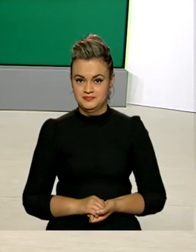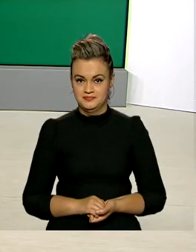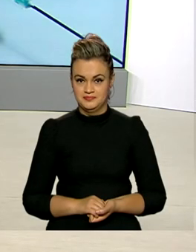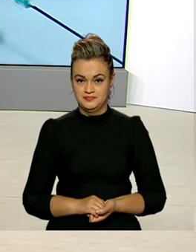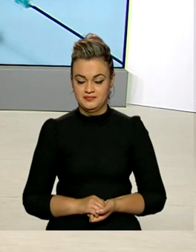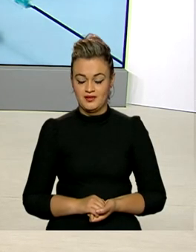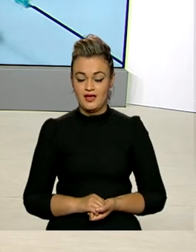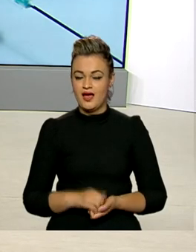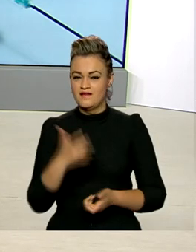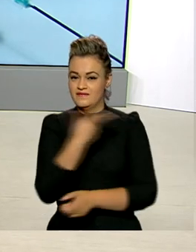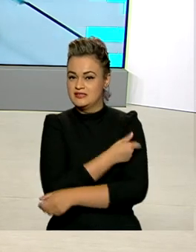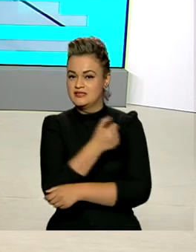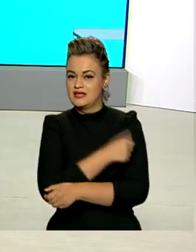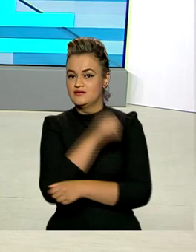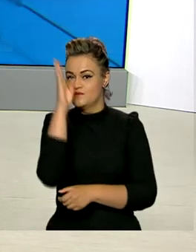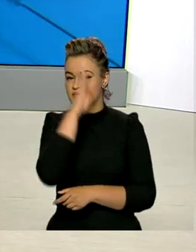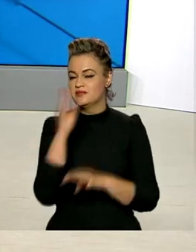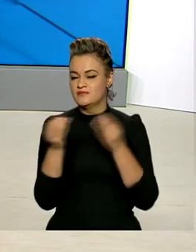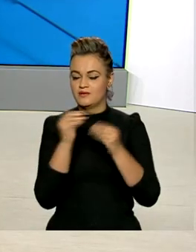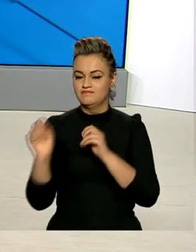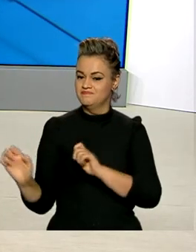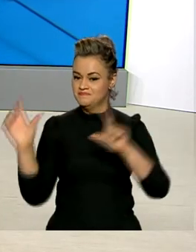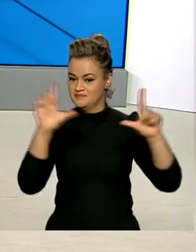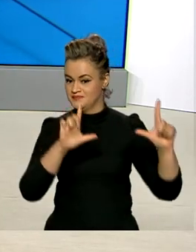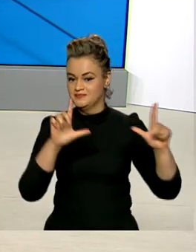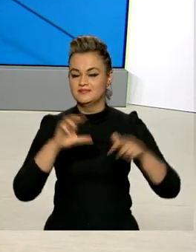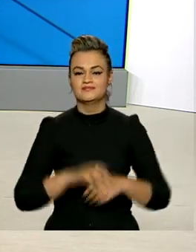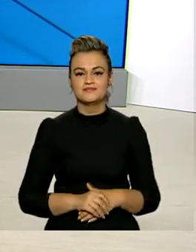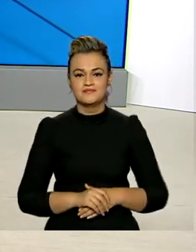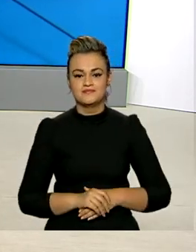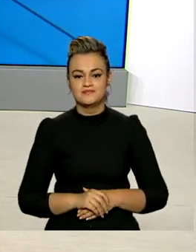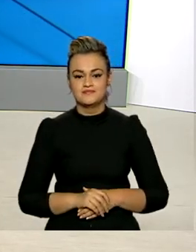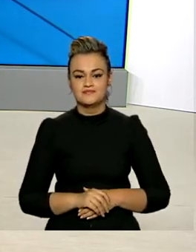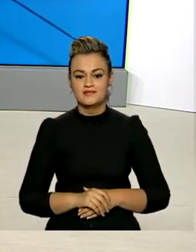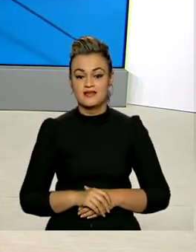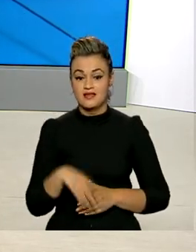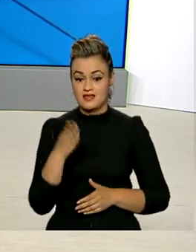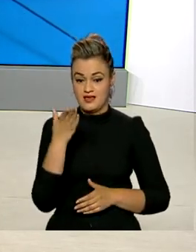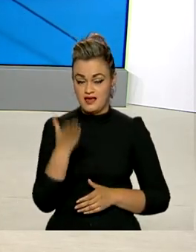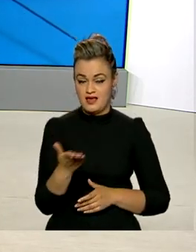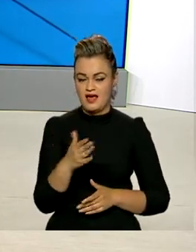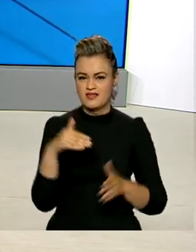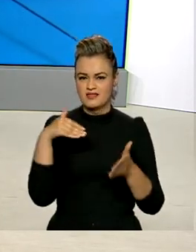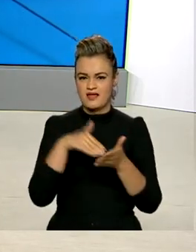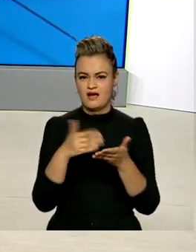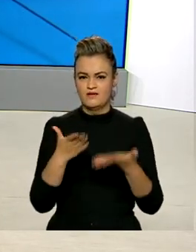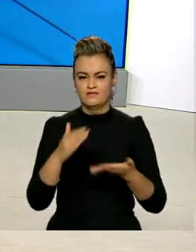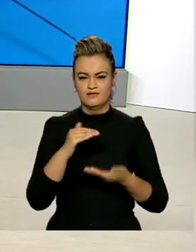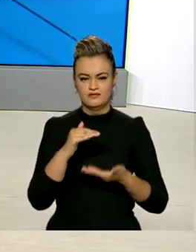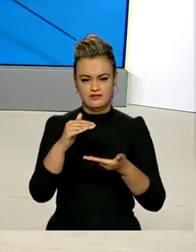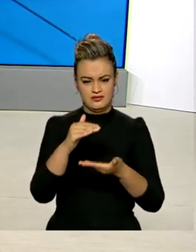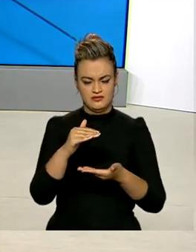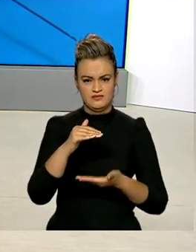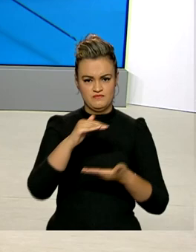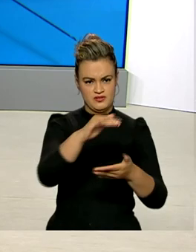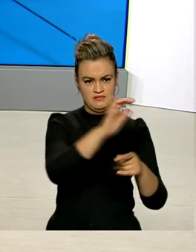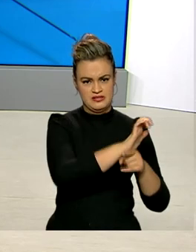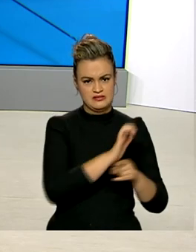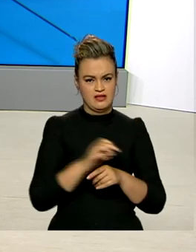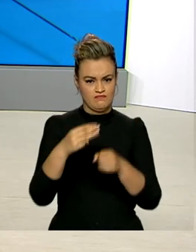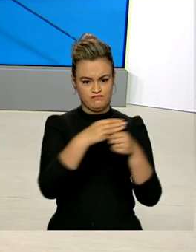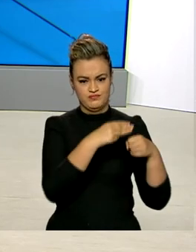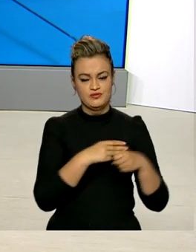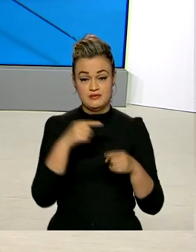Vamos ver agora como está a vacinação pelo Brasil? Vamos lá, olha, os números mostram que até agora foram distribuídas para estados e